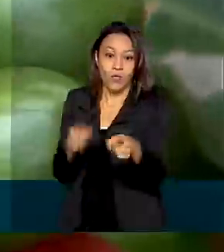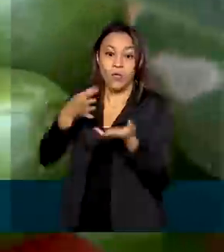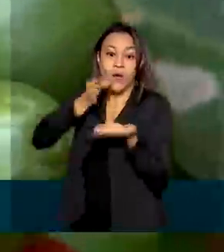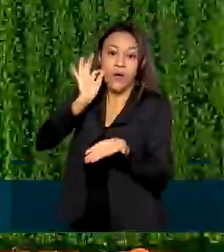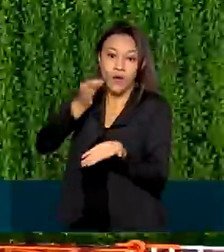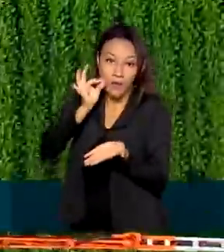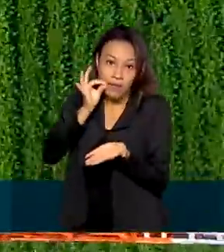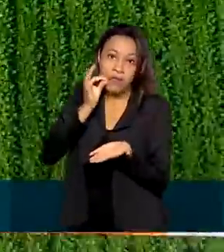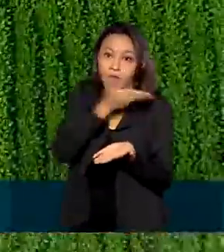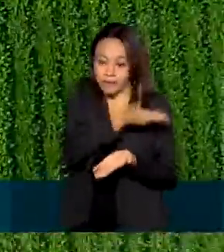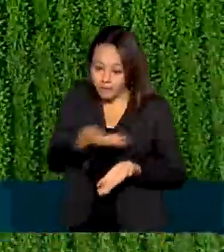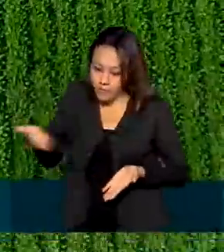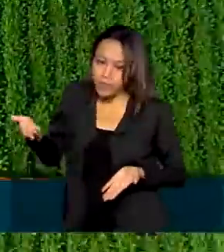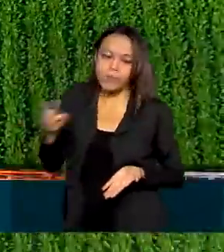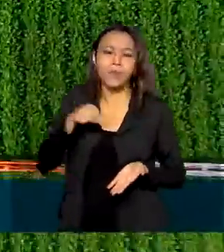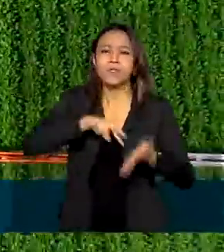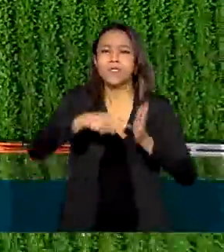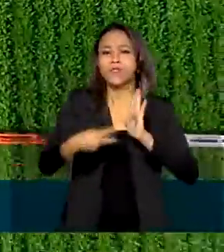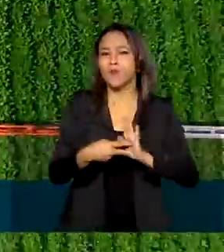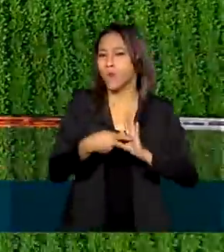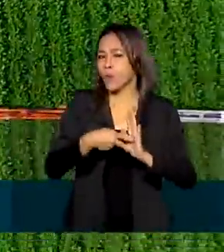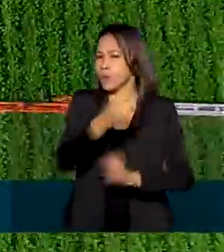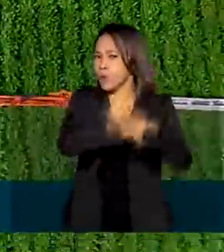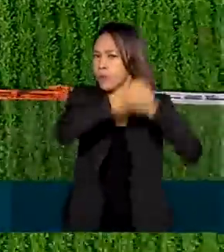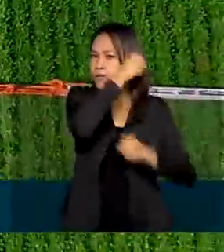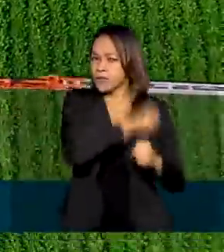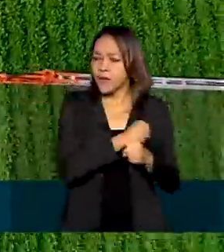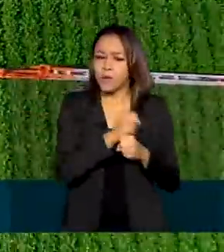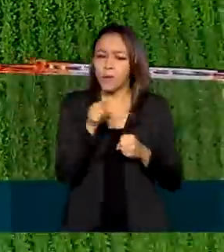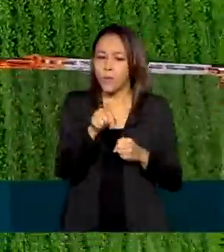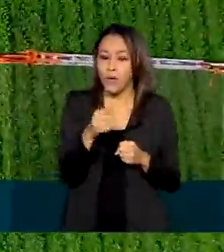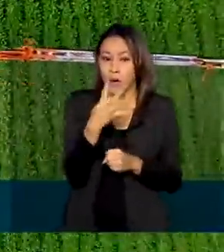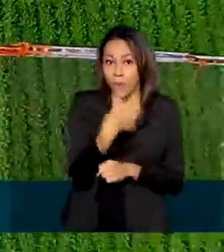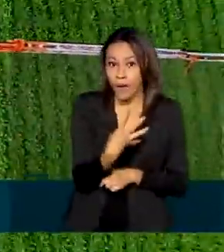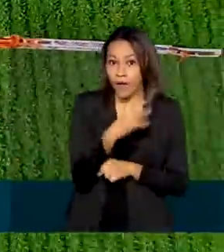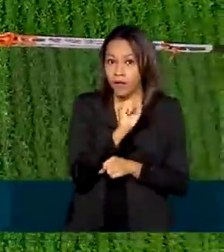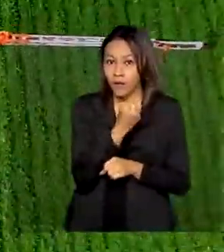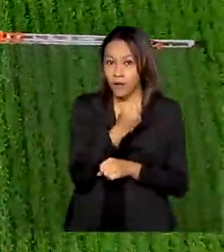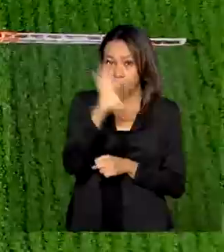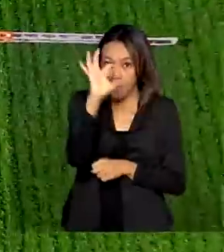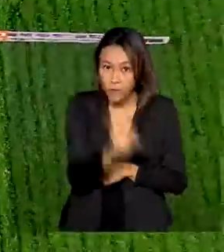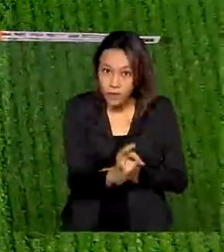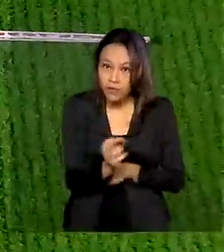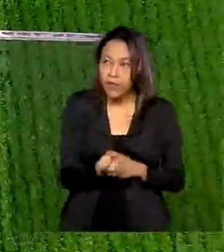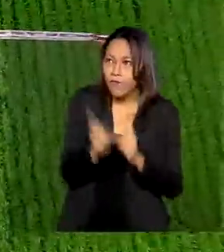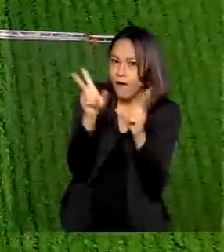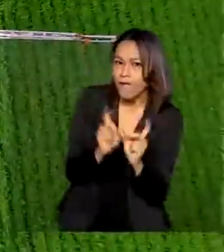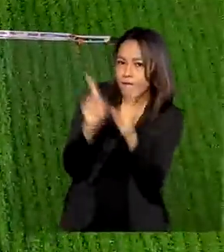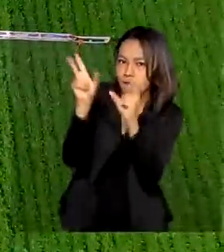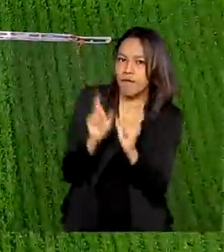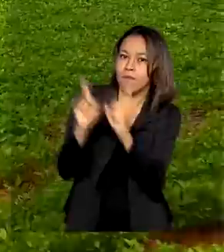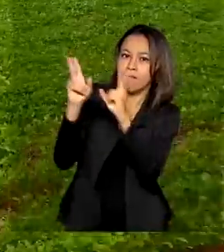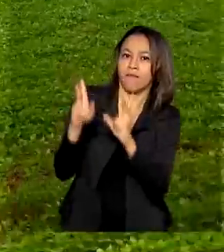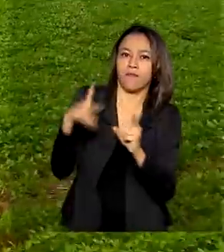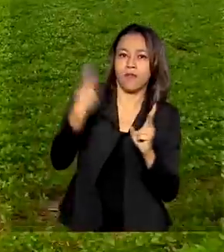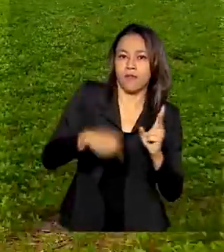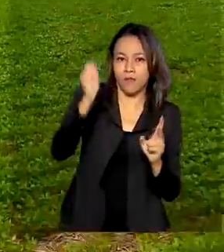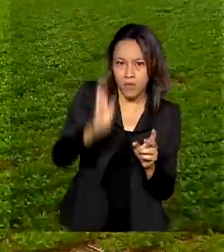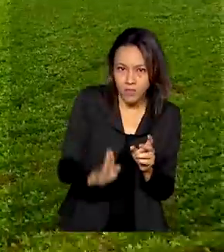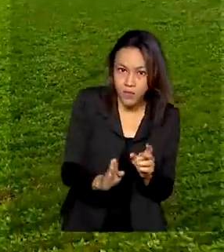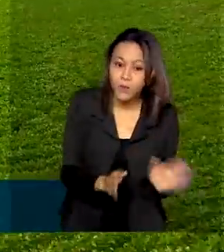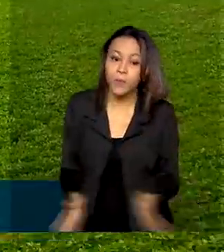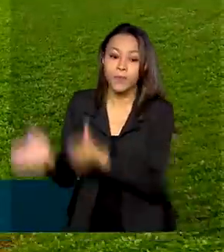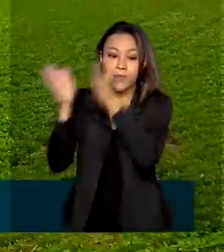O agronegócio representou no ano passado 48% das exportações brasileiras. E o